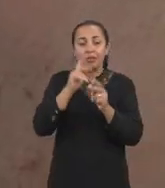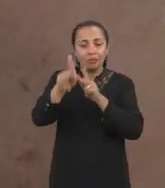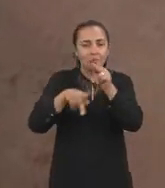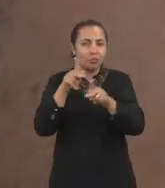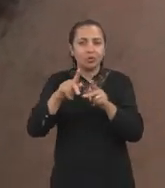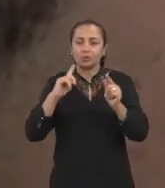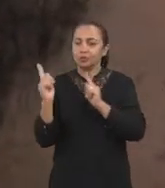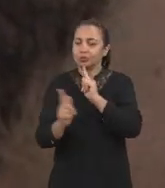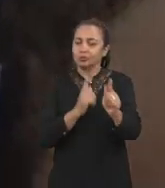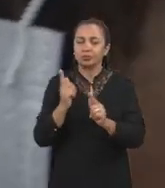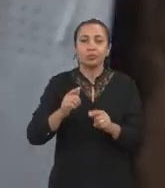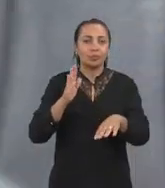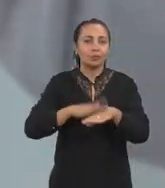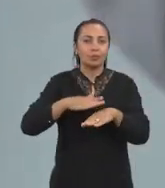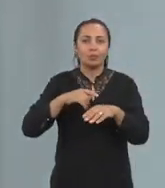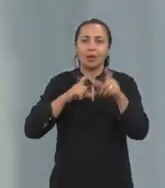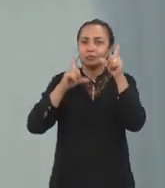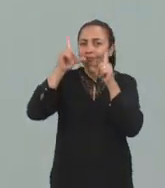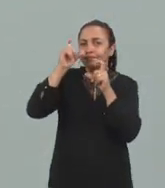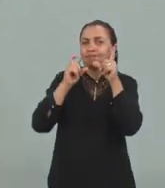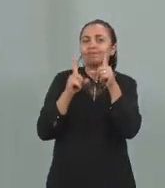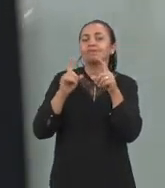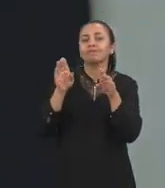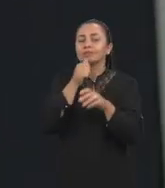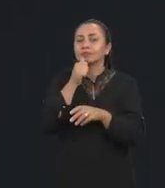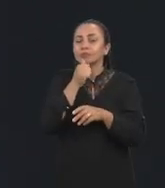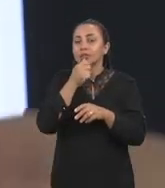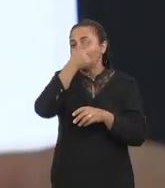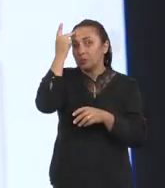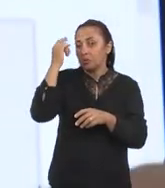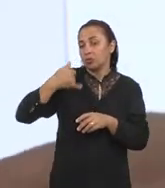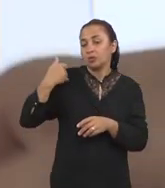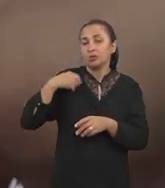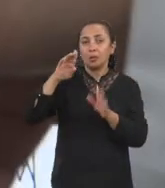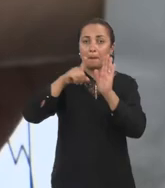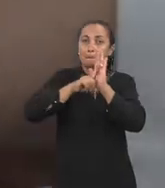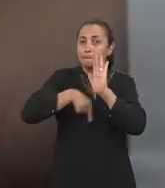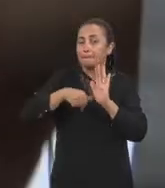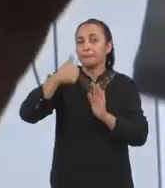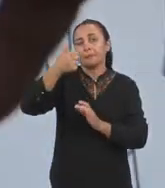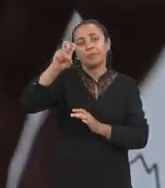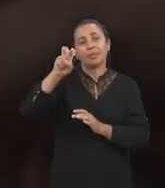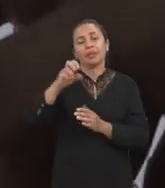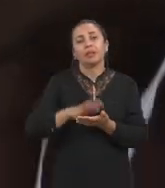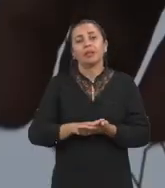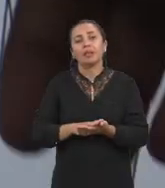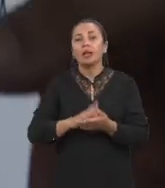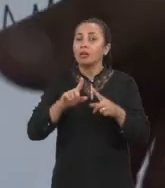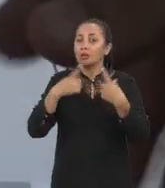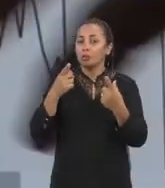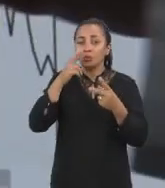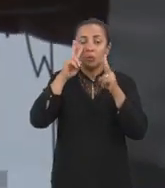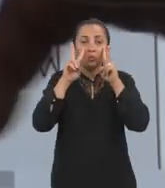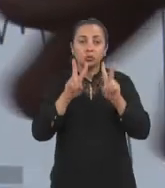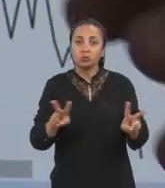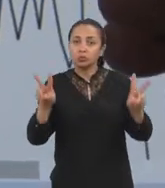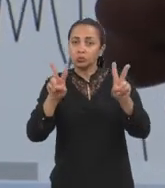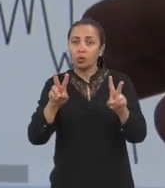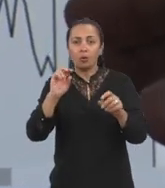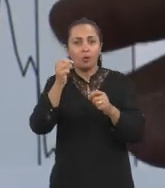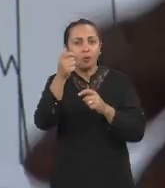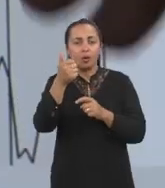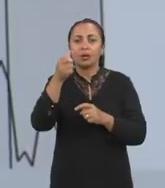e essa redução foi mais expressiva ainda em menores de 15 anos. A redução percentual que a gente observou nos diagnósticos foi de quase